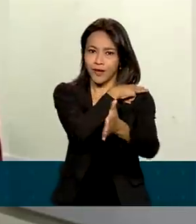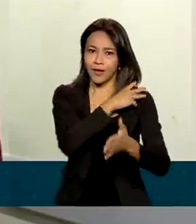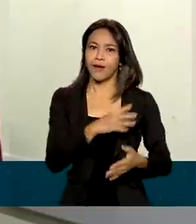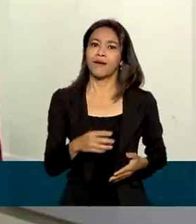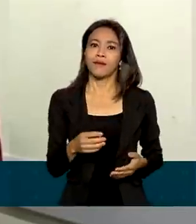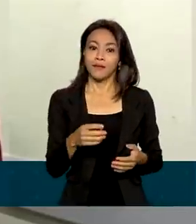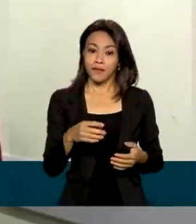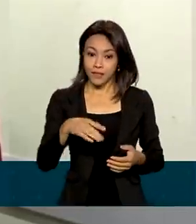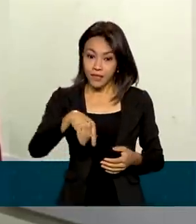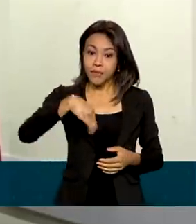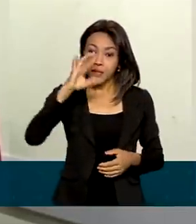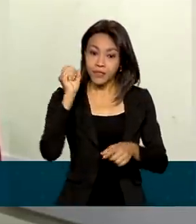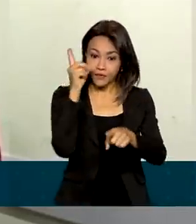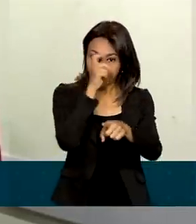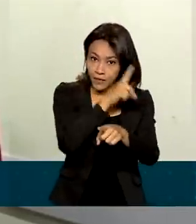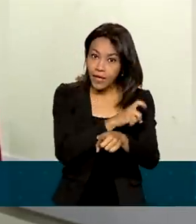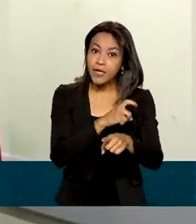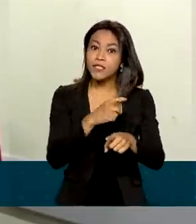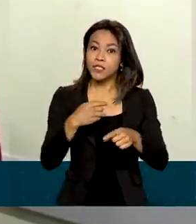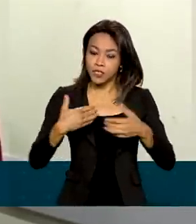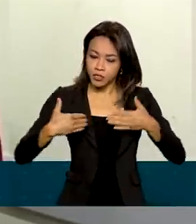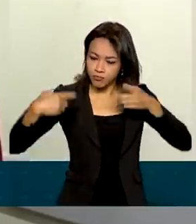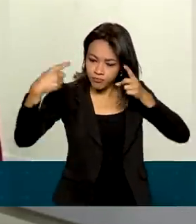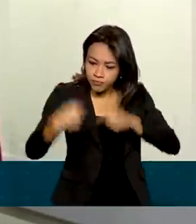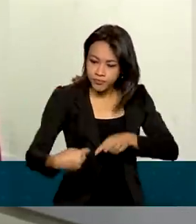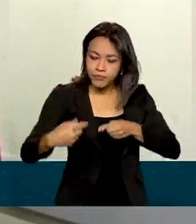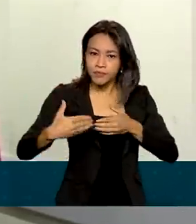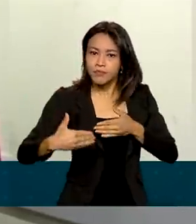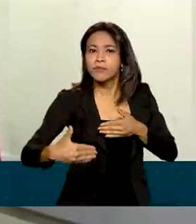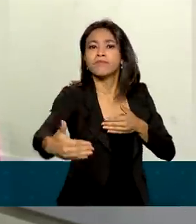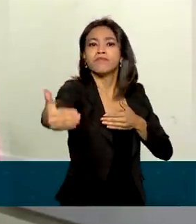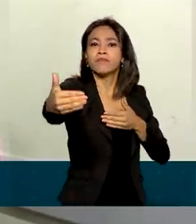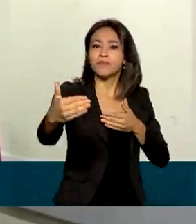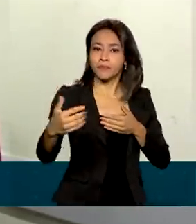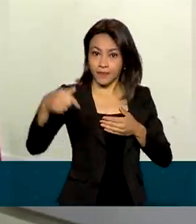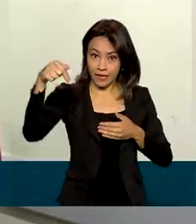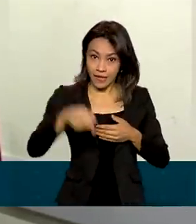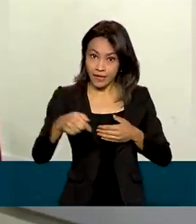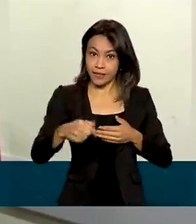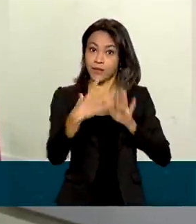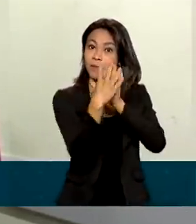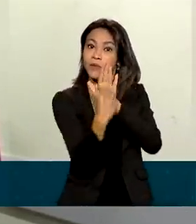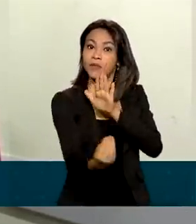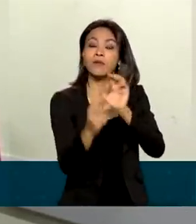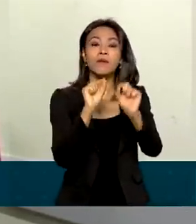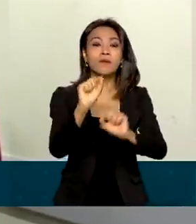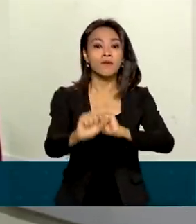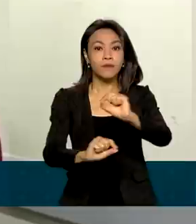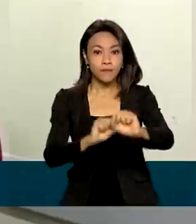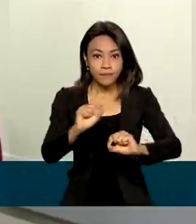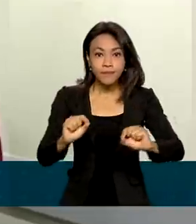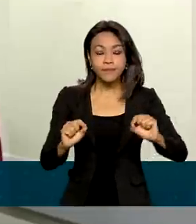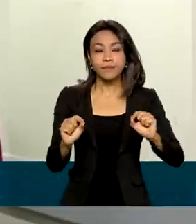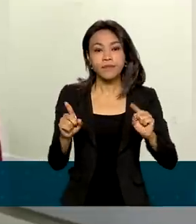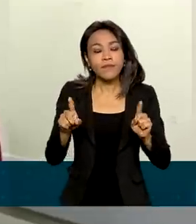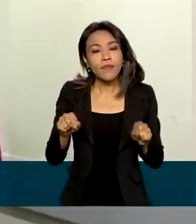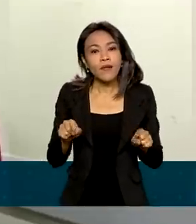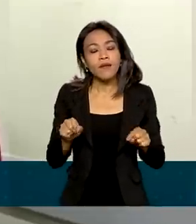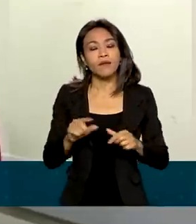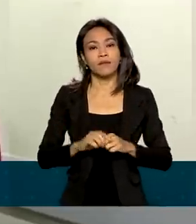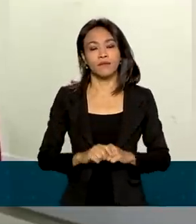dificuldade que enfrentaremos nessa implementação é realmente a